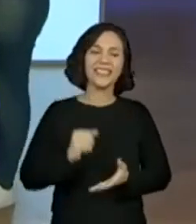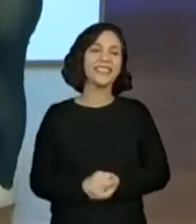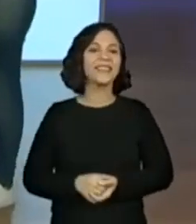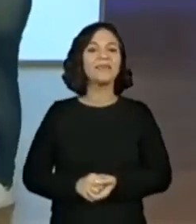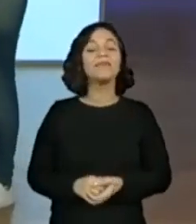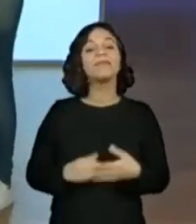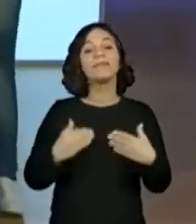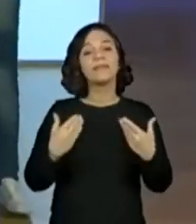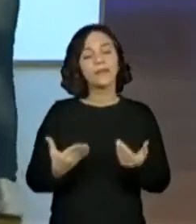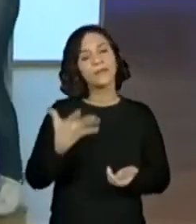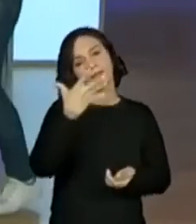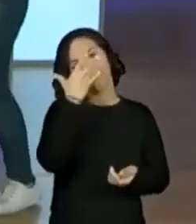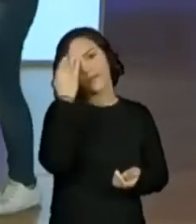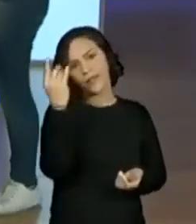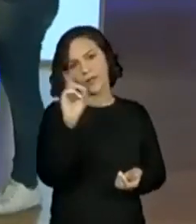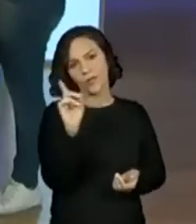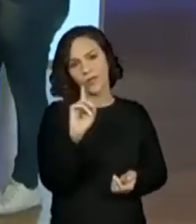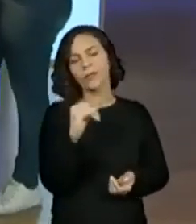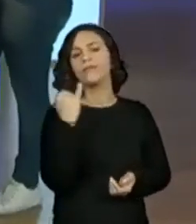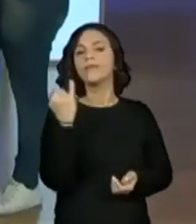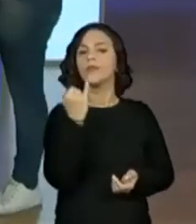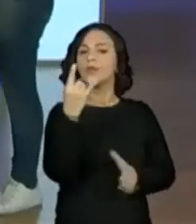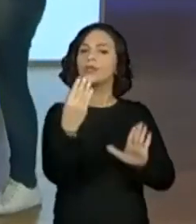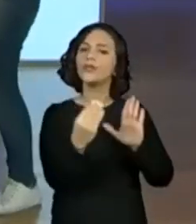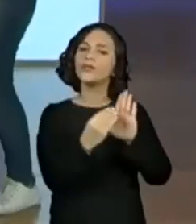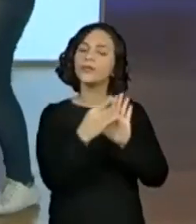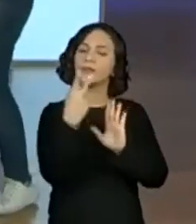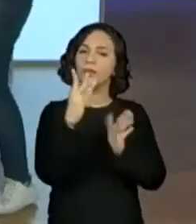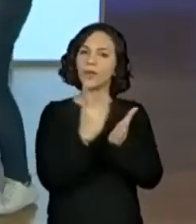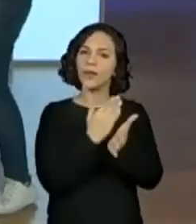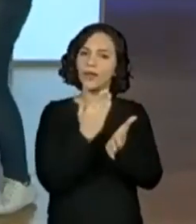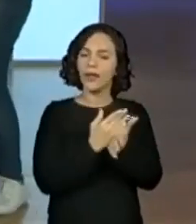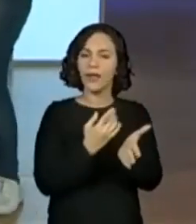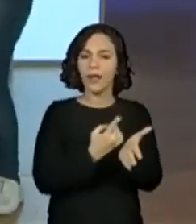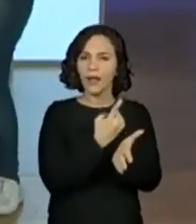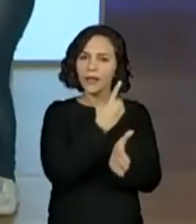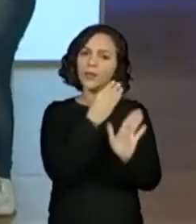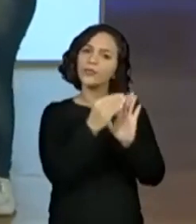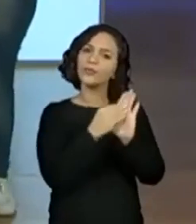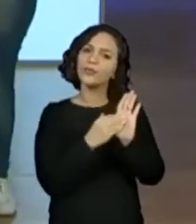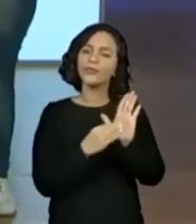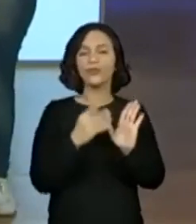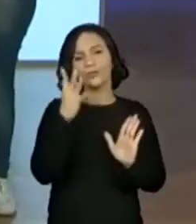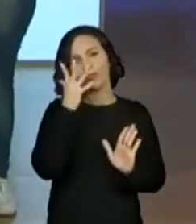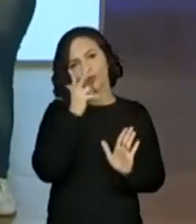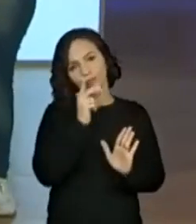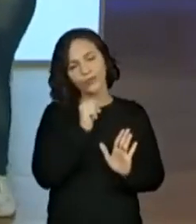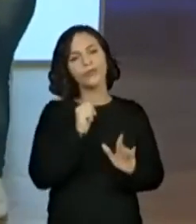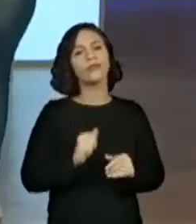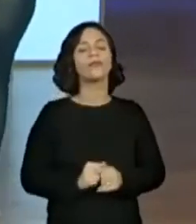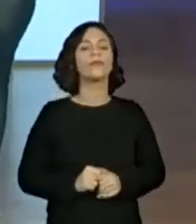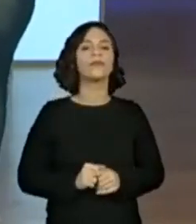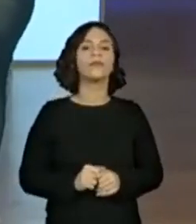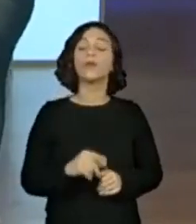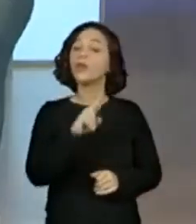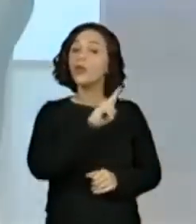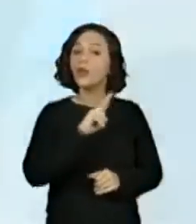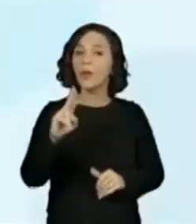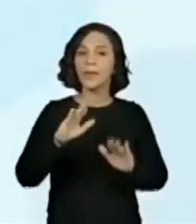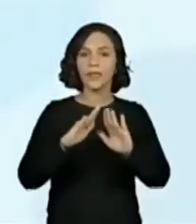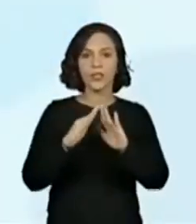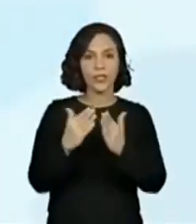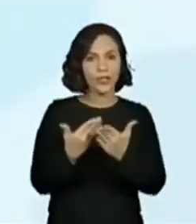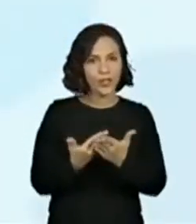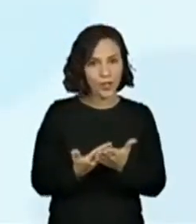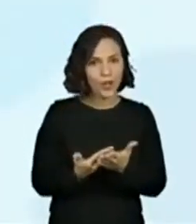Vamos lá, não esquecendo da importância da gente fazer o registro, claro, do nome da escola.